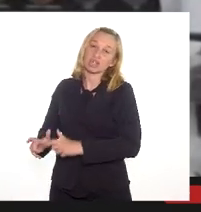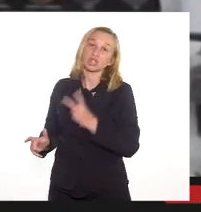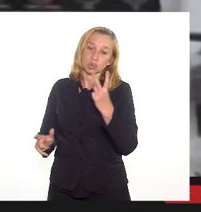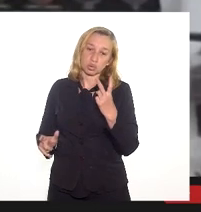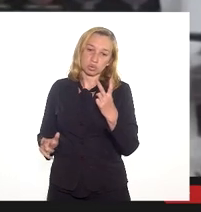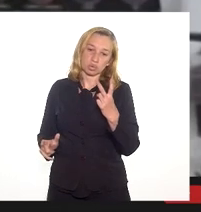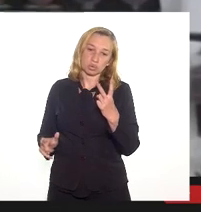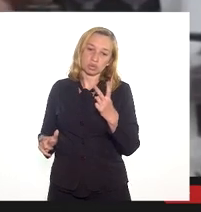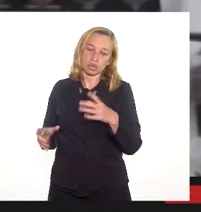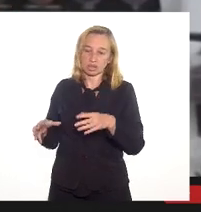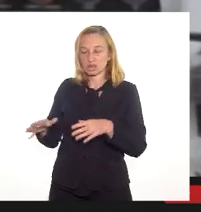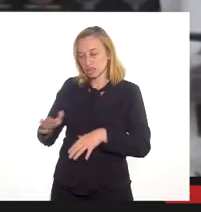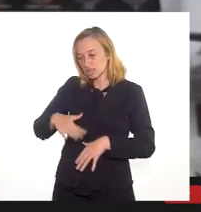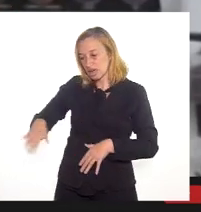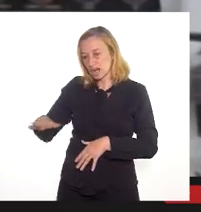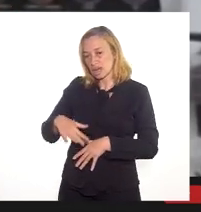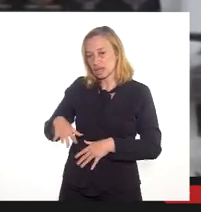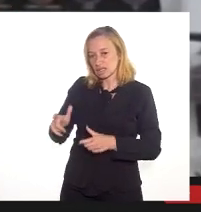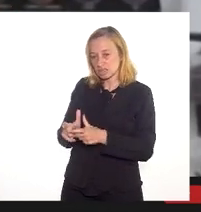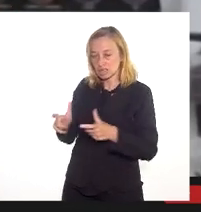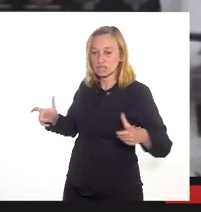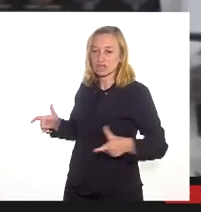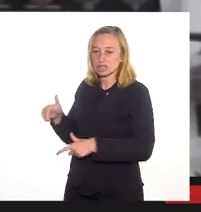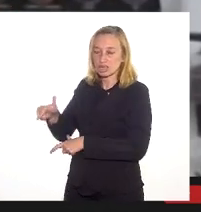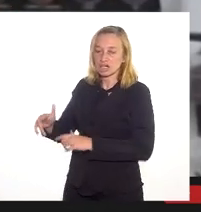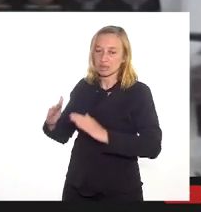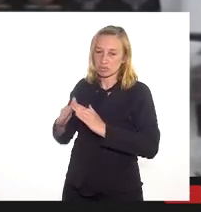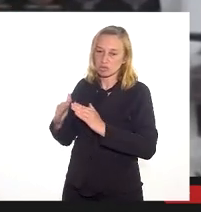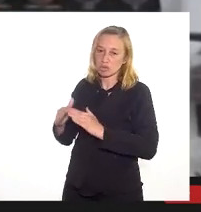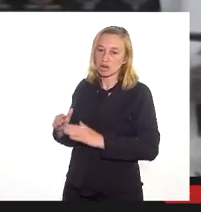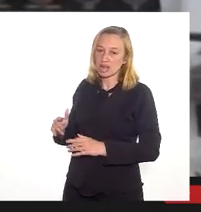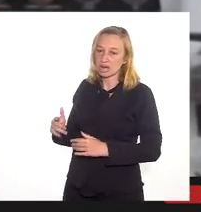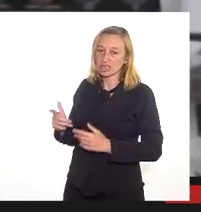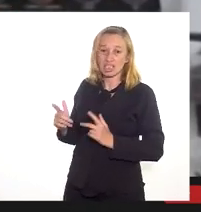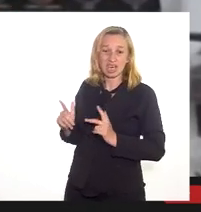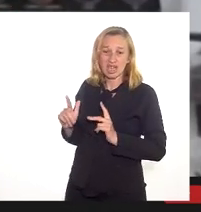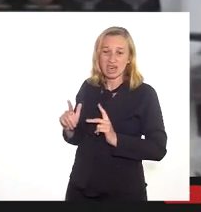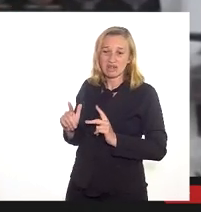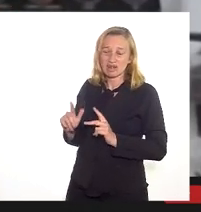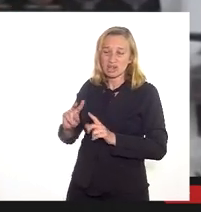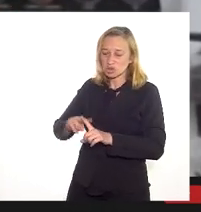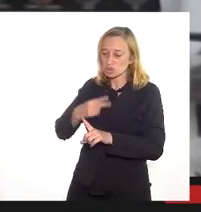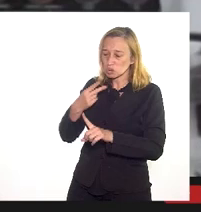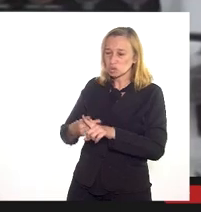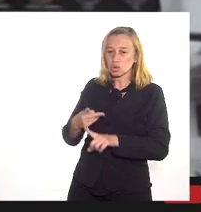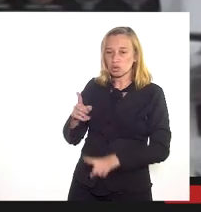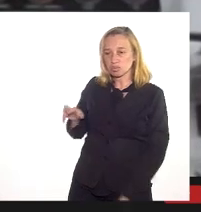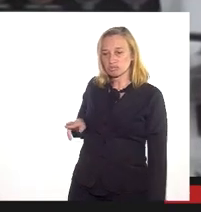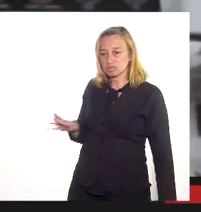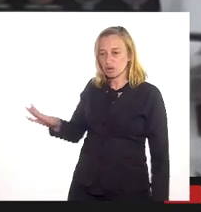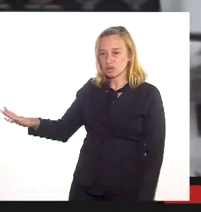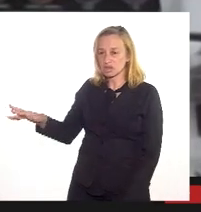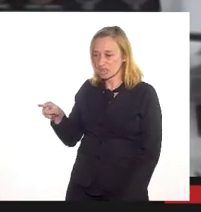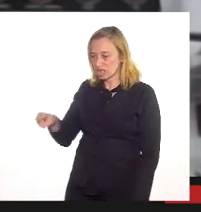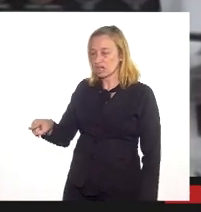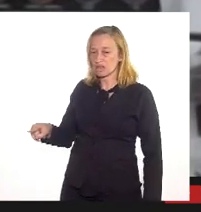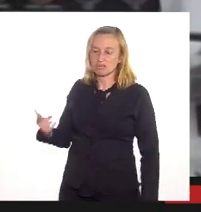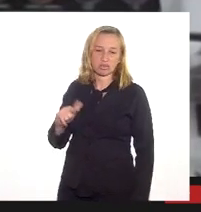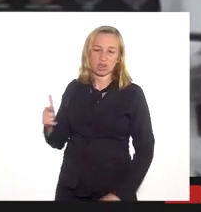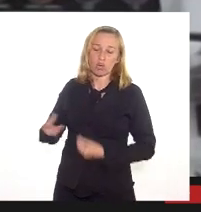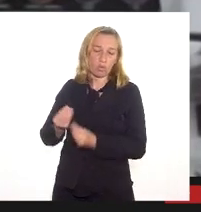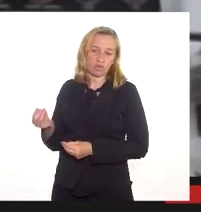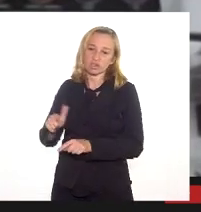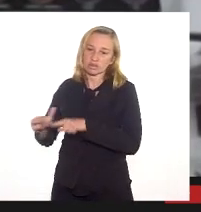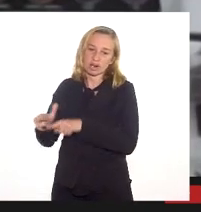comunidades da Rocinha implantadas naquela região, e aí a gente não vai ter condição de realmente fazer nenhum trabalho social naquela área, nenhum trabalho